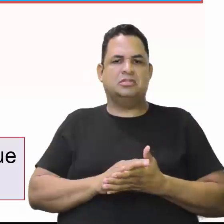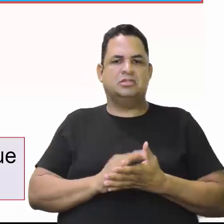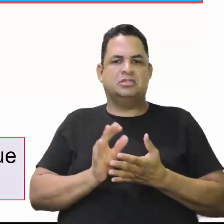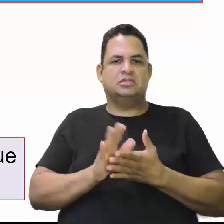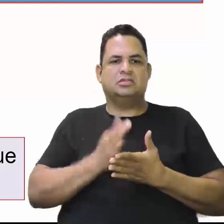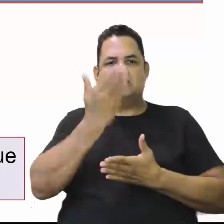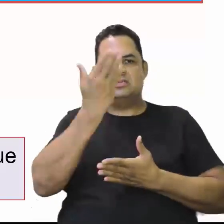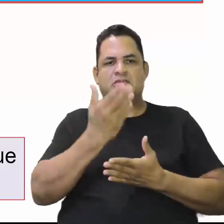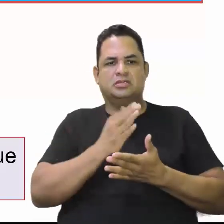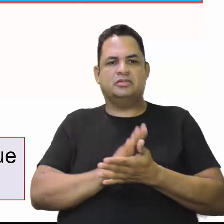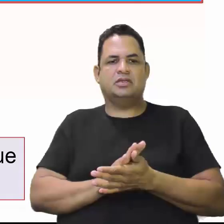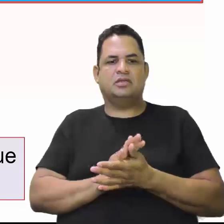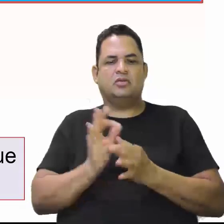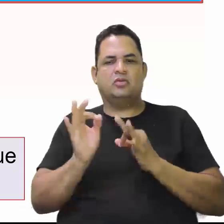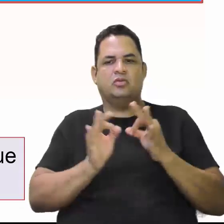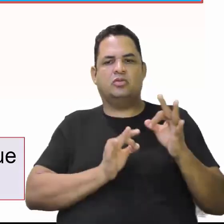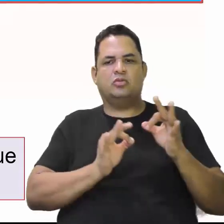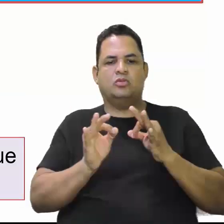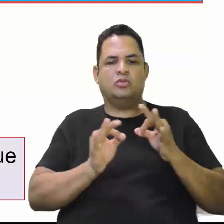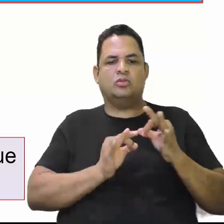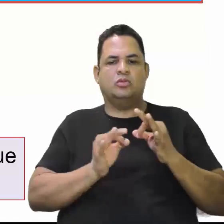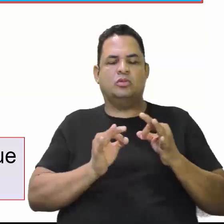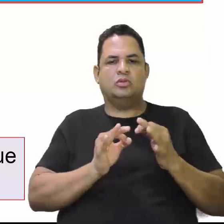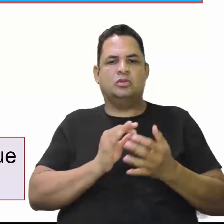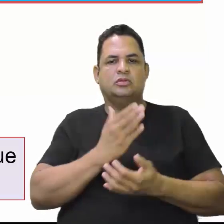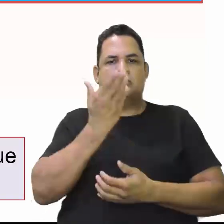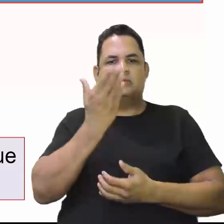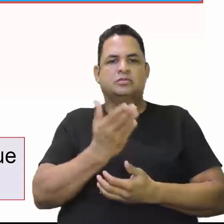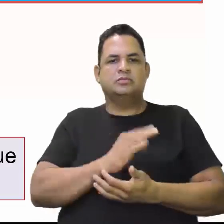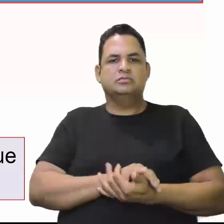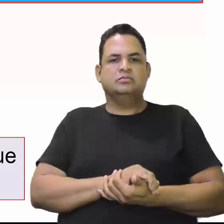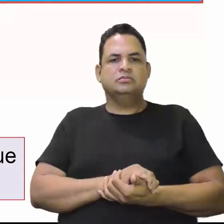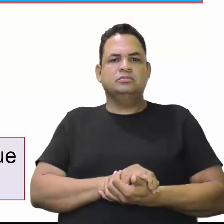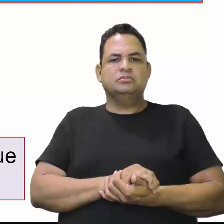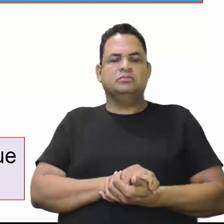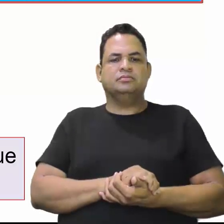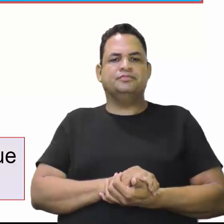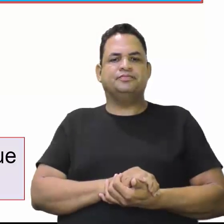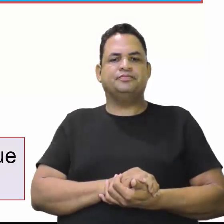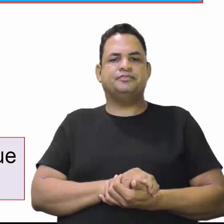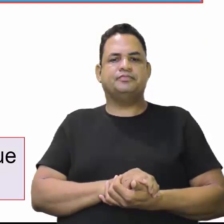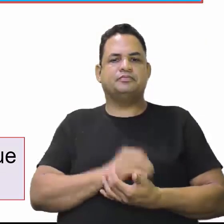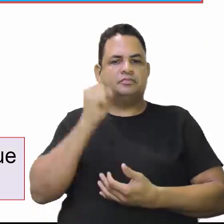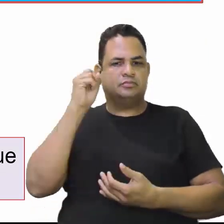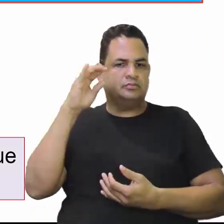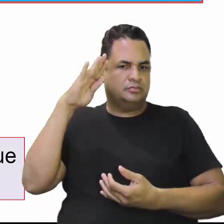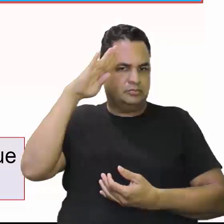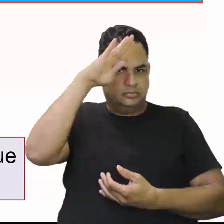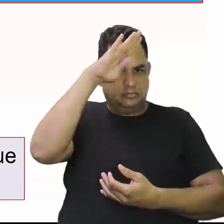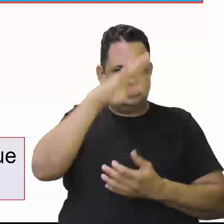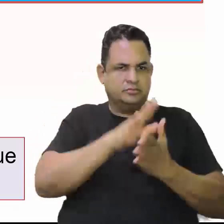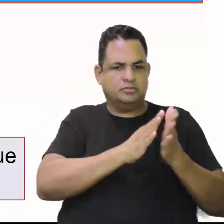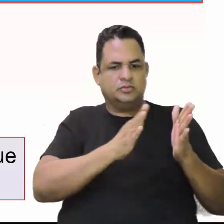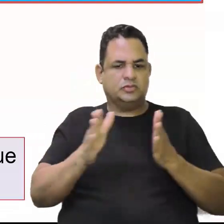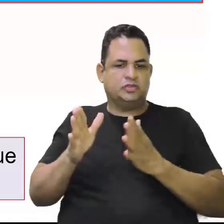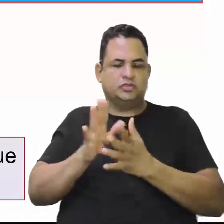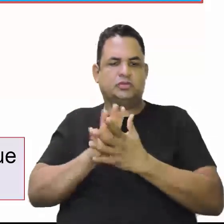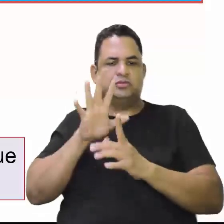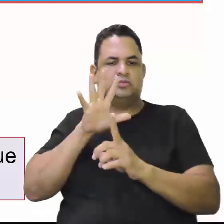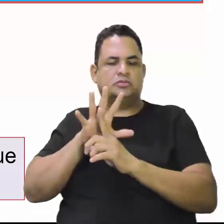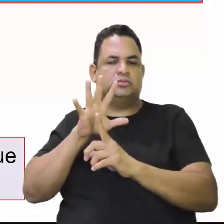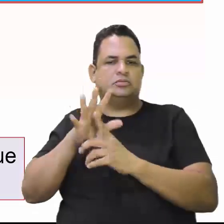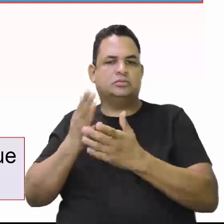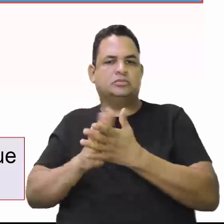vai criar o SIGS. O Jorge Teixeira aqui, ó, essa questão militar aí, durante a intervenção militar